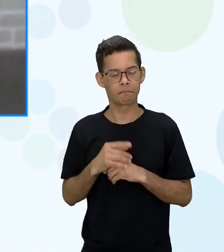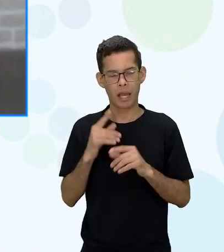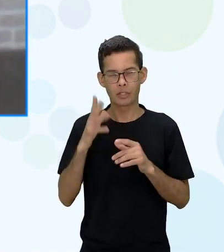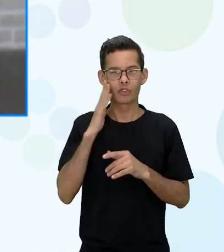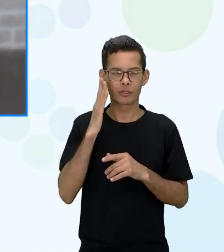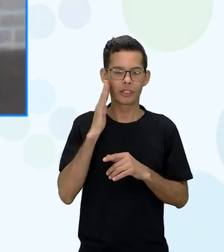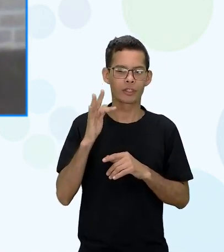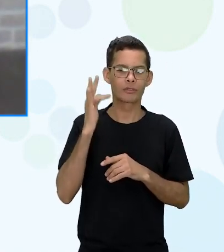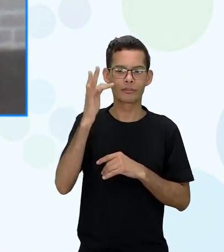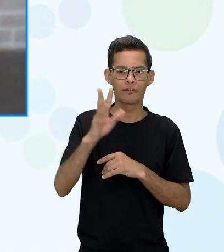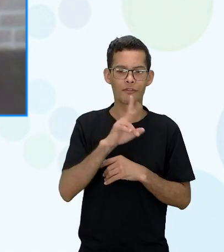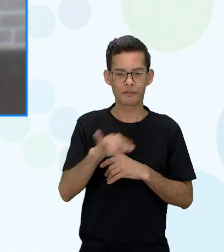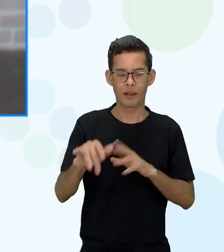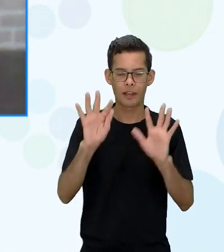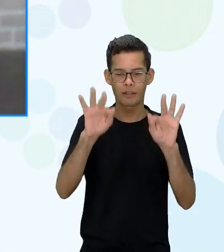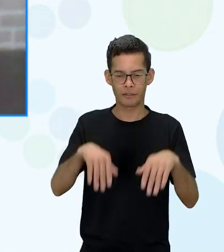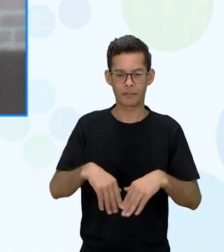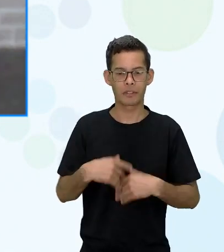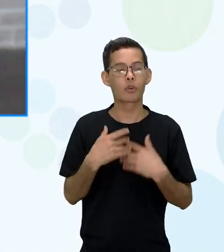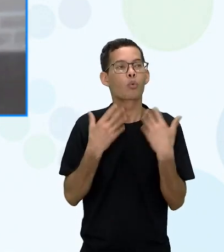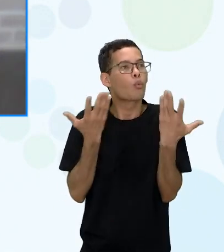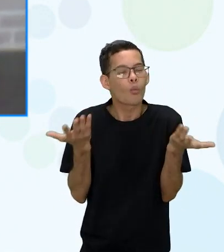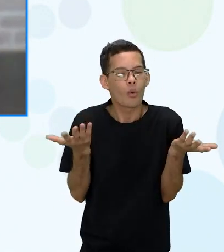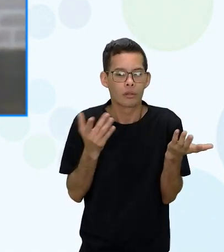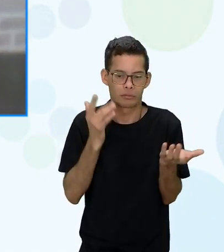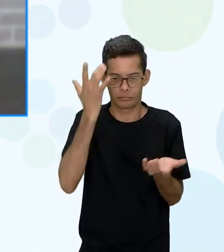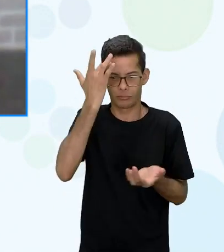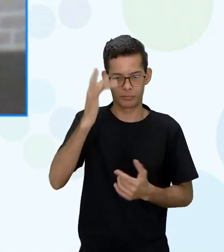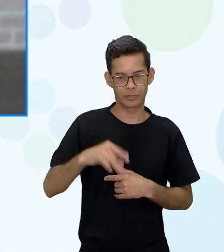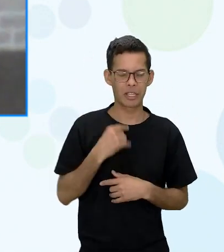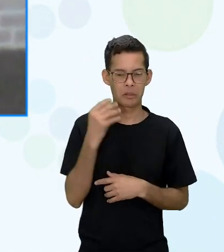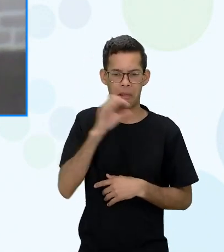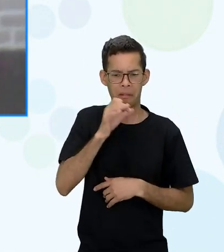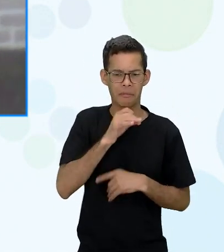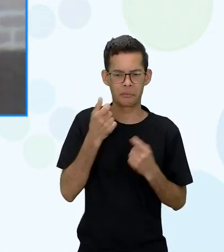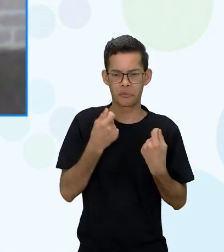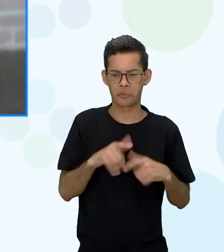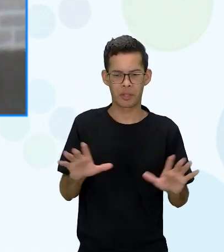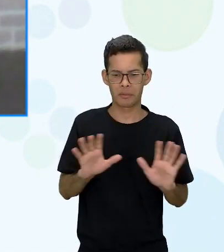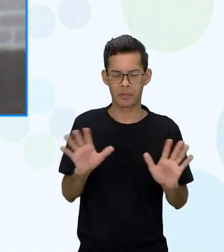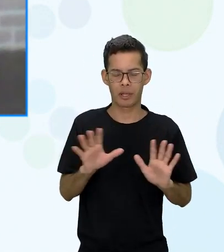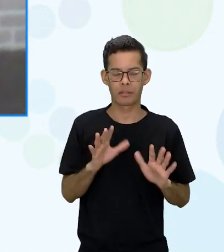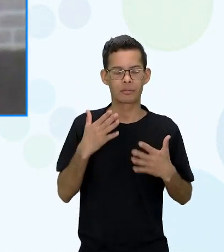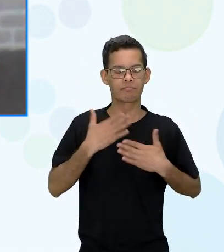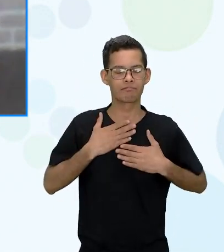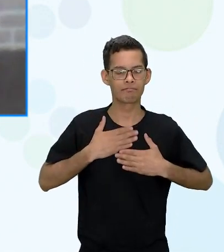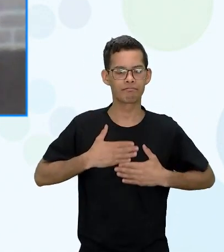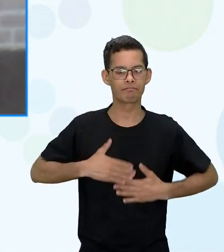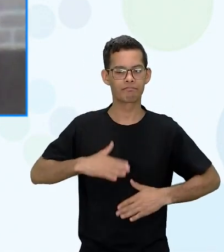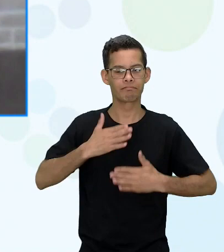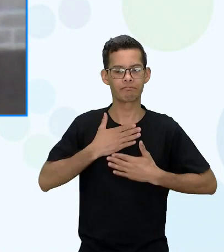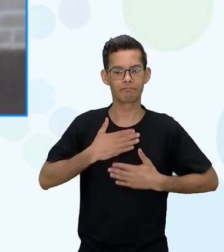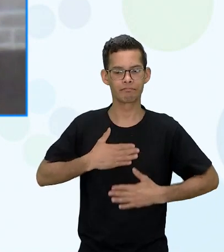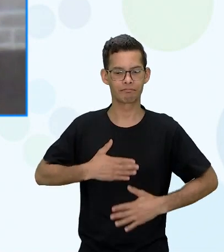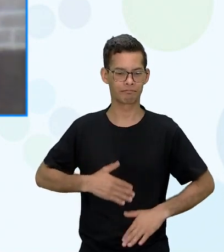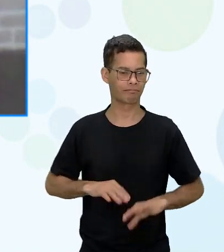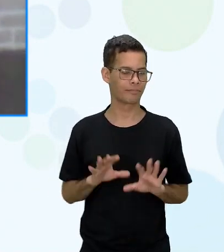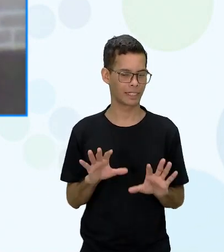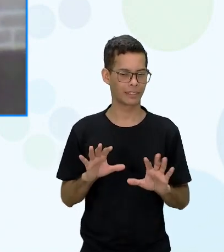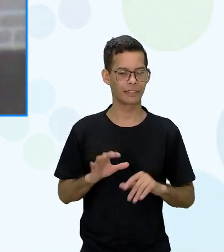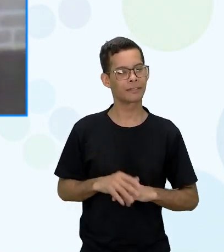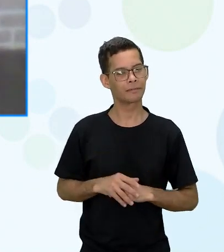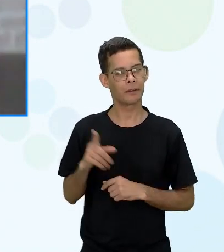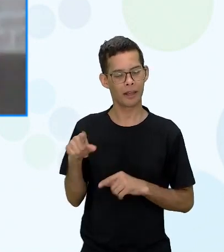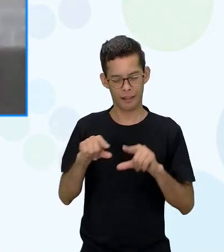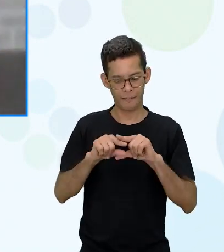quando o que importa não tenho pressa estou liberta dessa impaciência que é própria dos humanos então ela